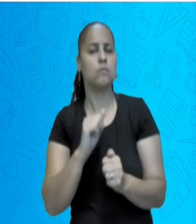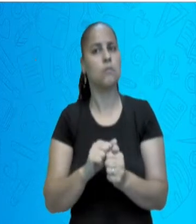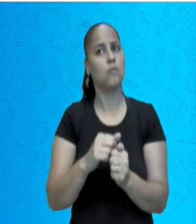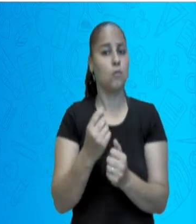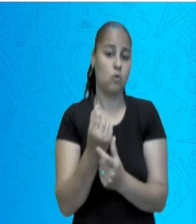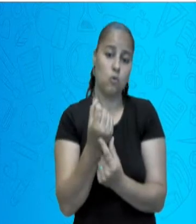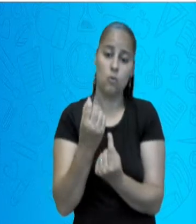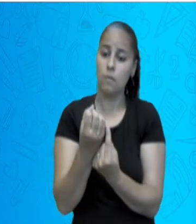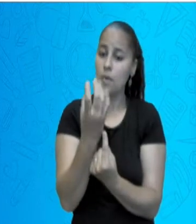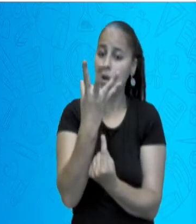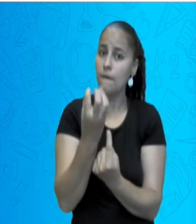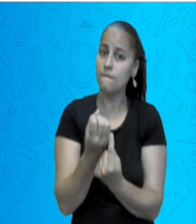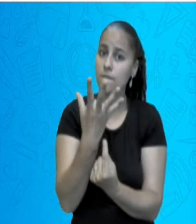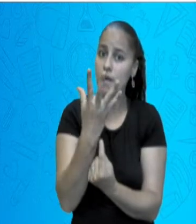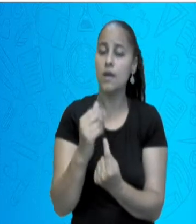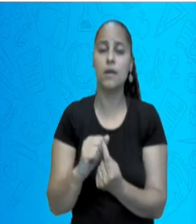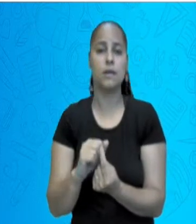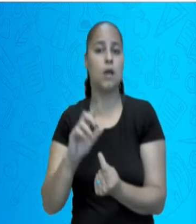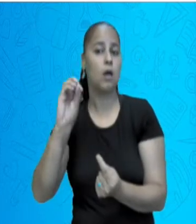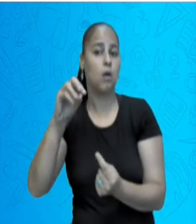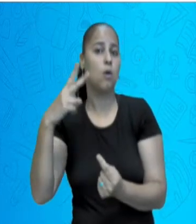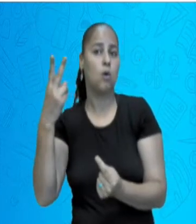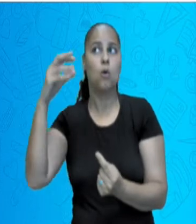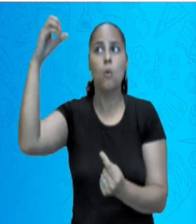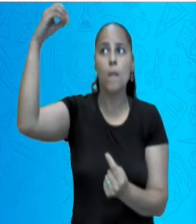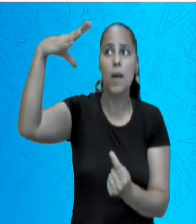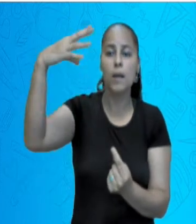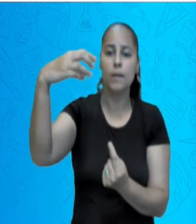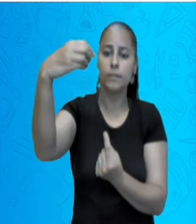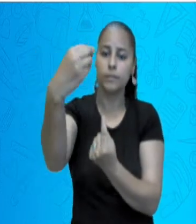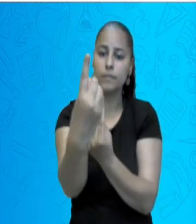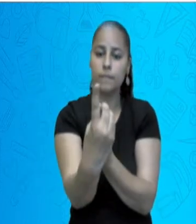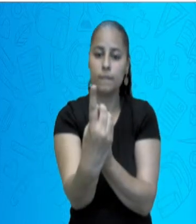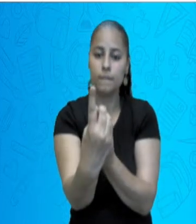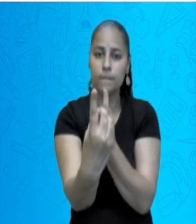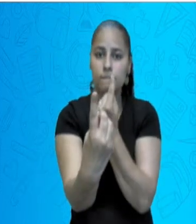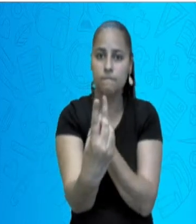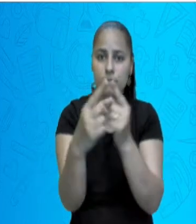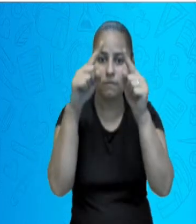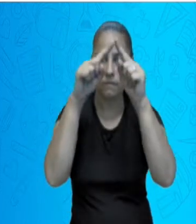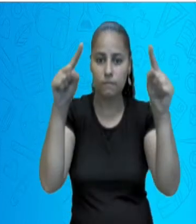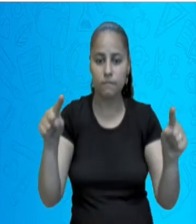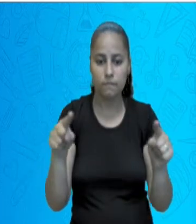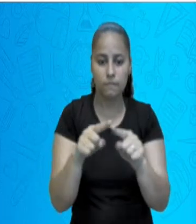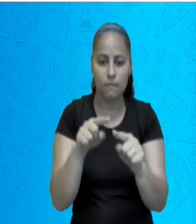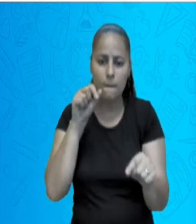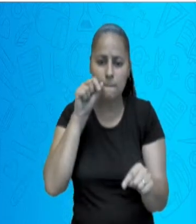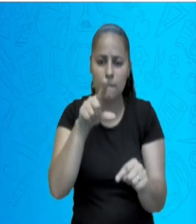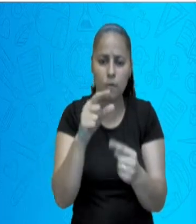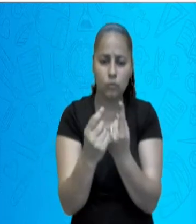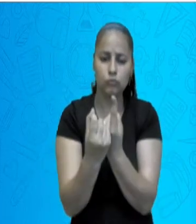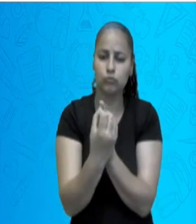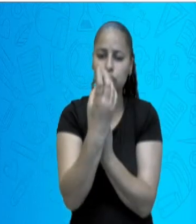uma vela, passa a sua imagem e reproduzida, ao contrário, dentro de um recipiente local.